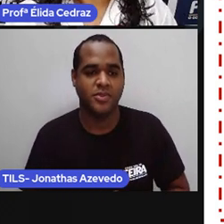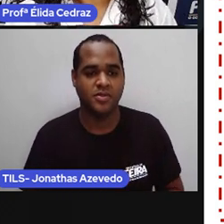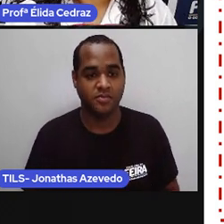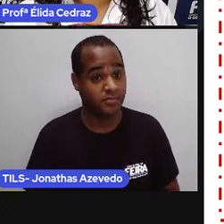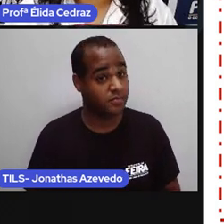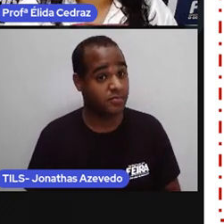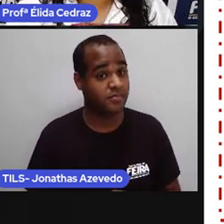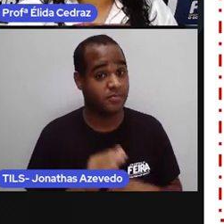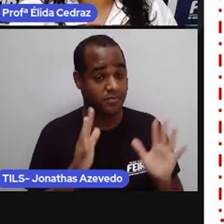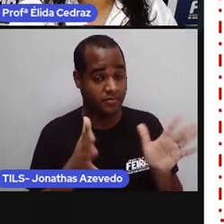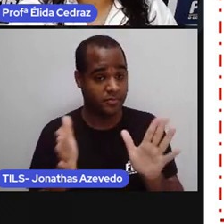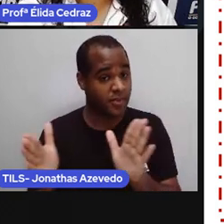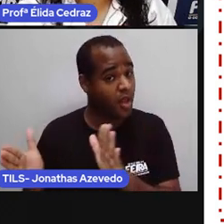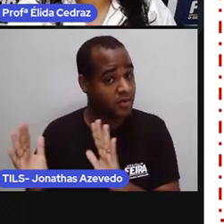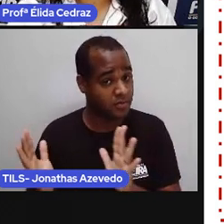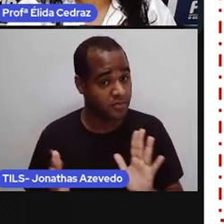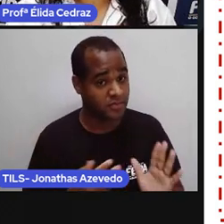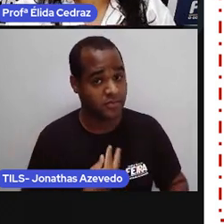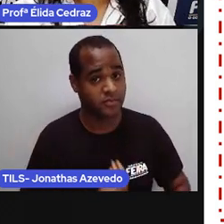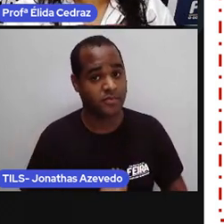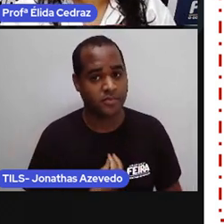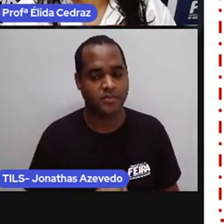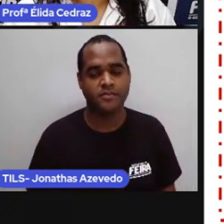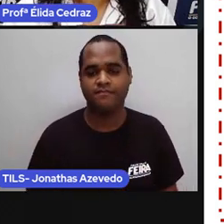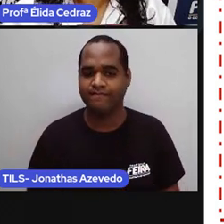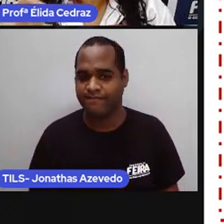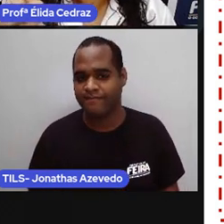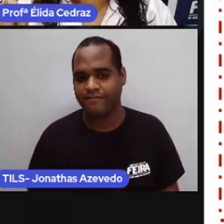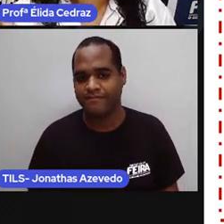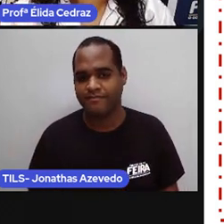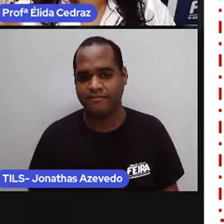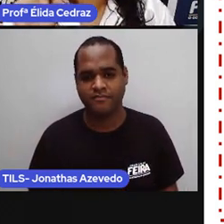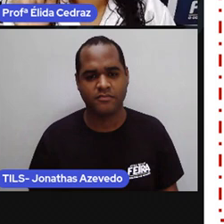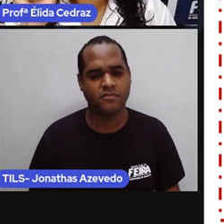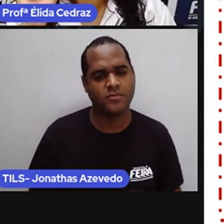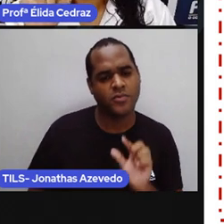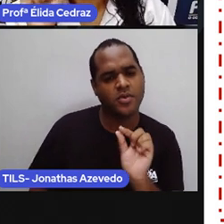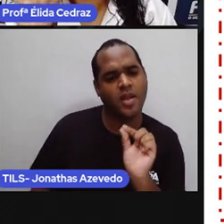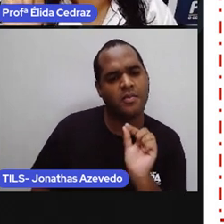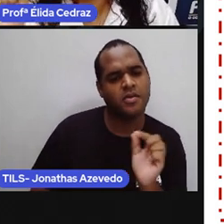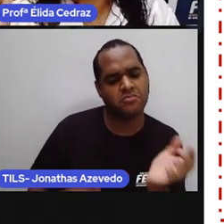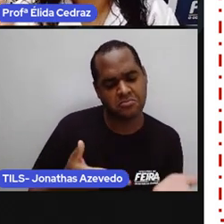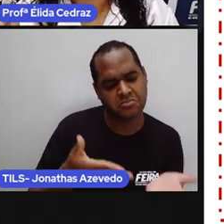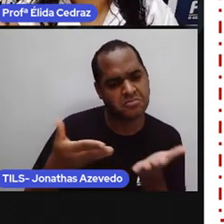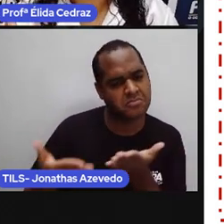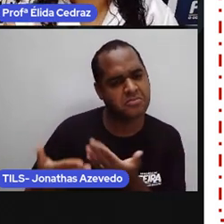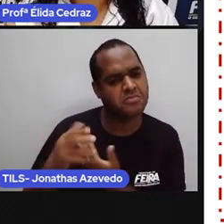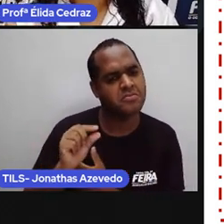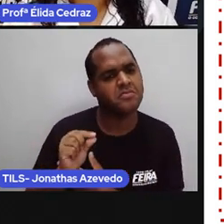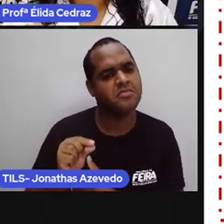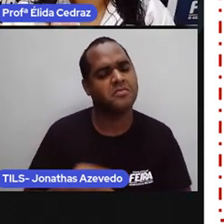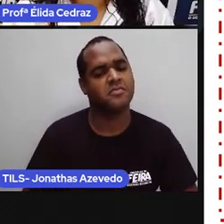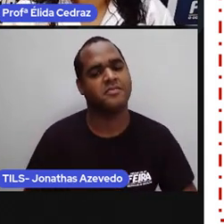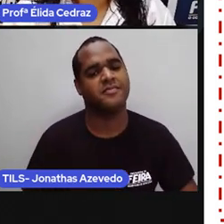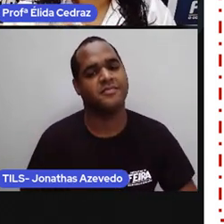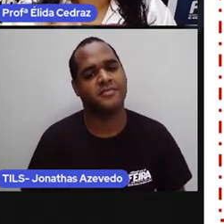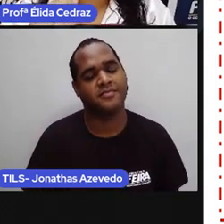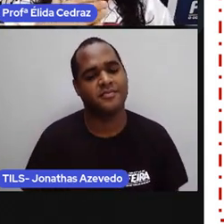Já recebeu algum convite assim? Você sabe o que é que tem em um convite?